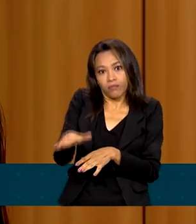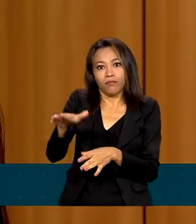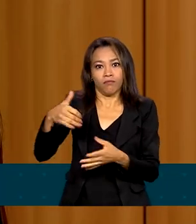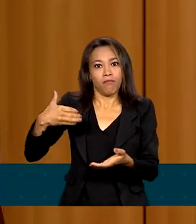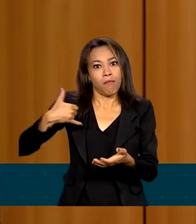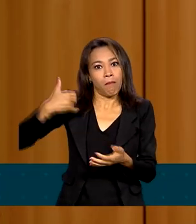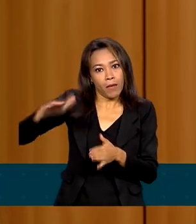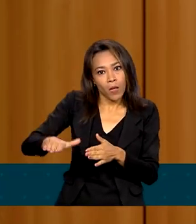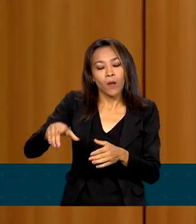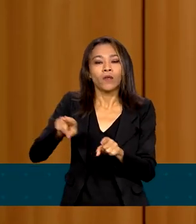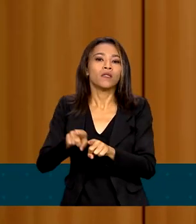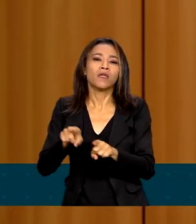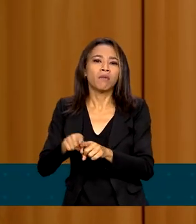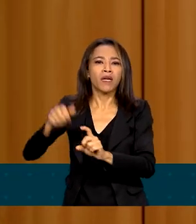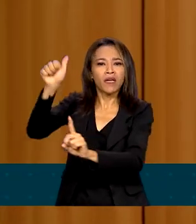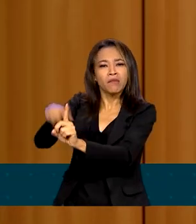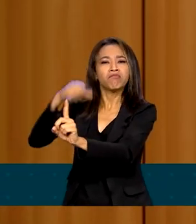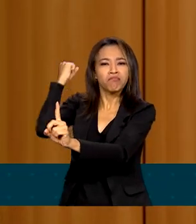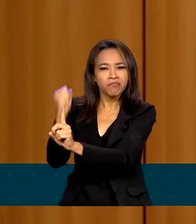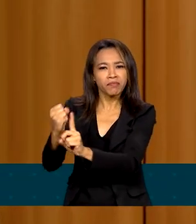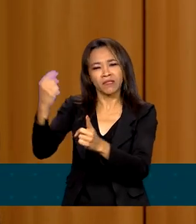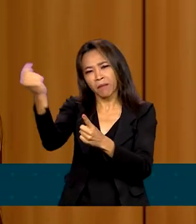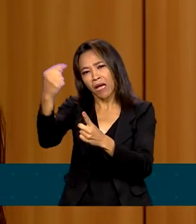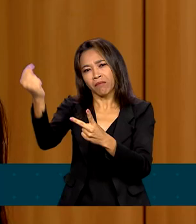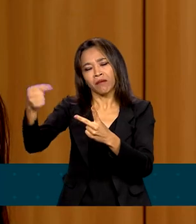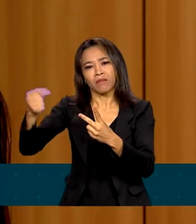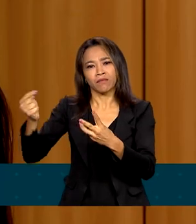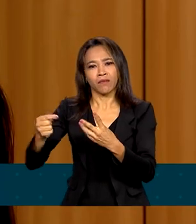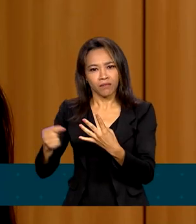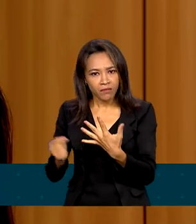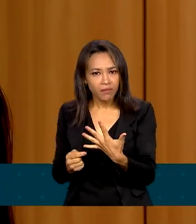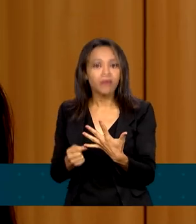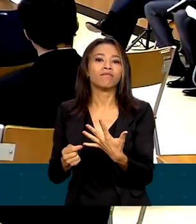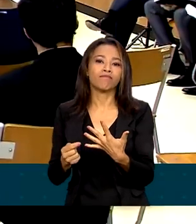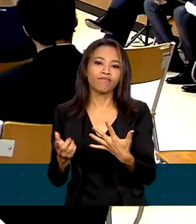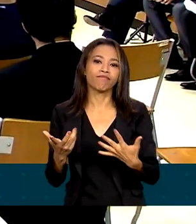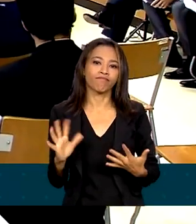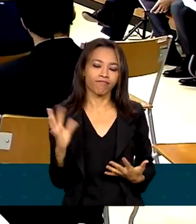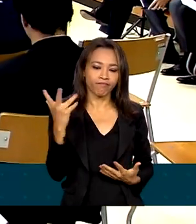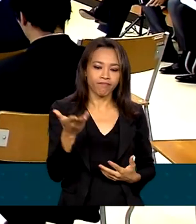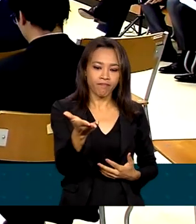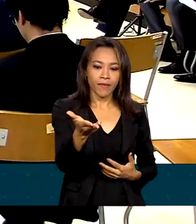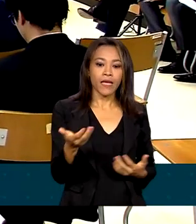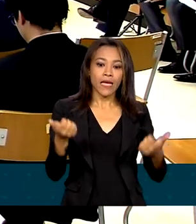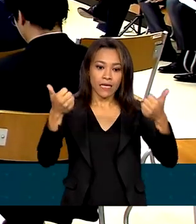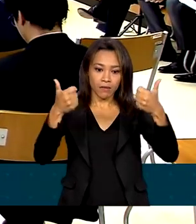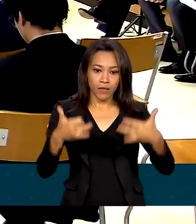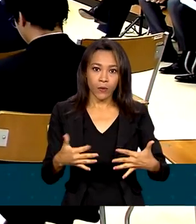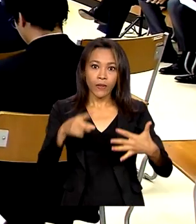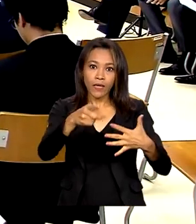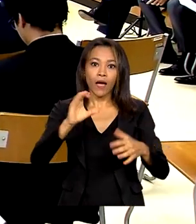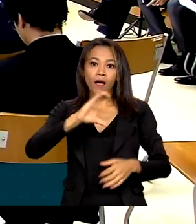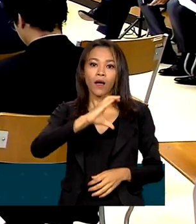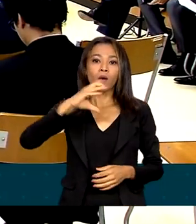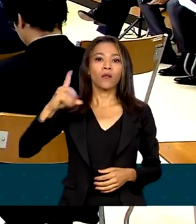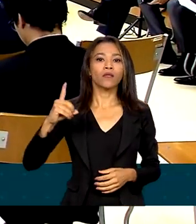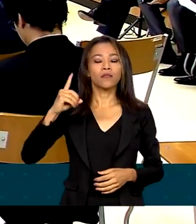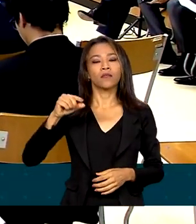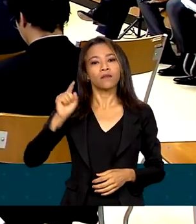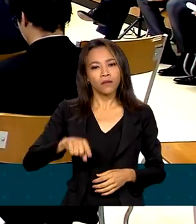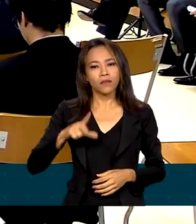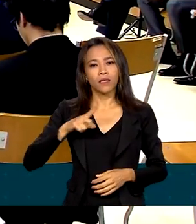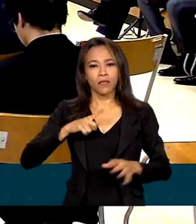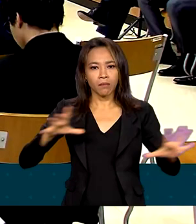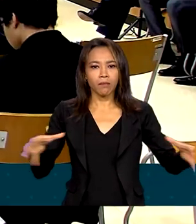perseguição e o feminicídio, tanto o tentado quanto o consumado. A operação é coordenada pela Secretaria Nacional